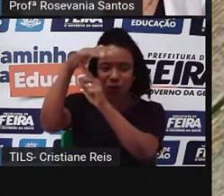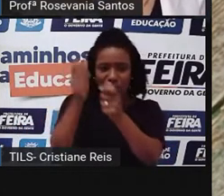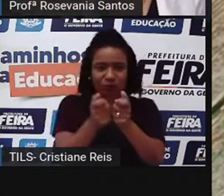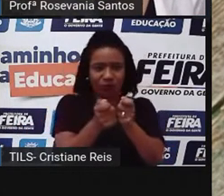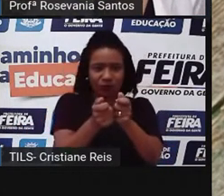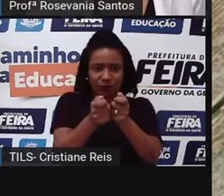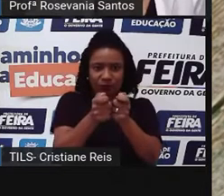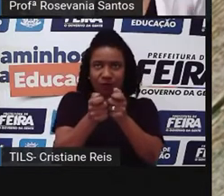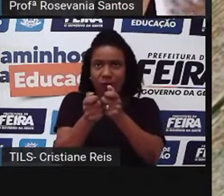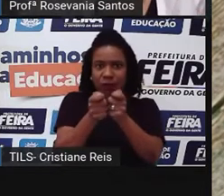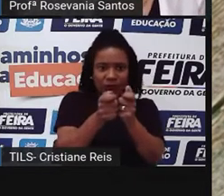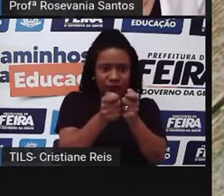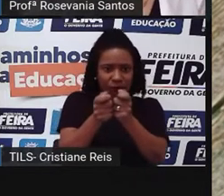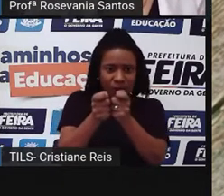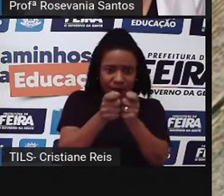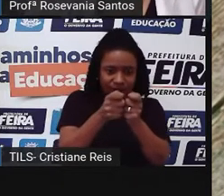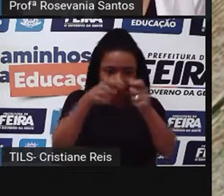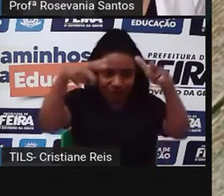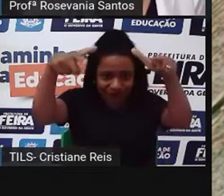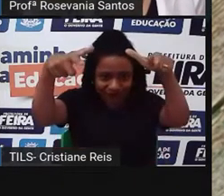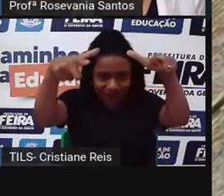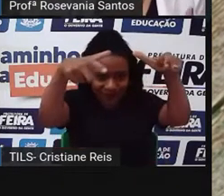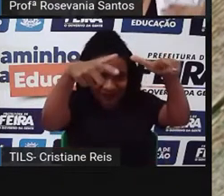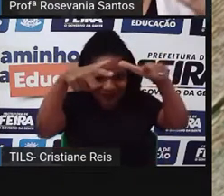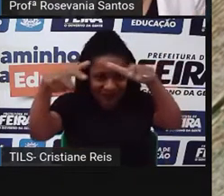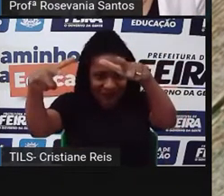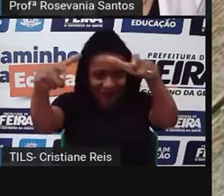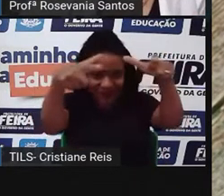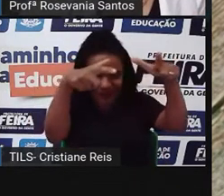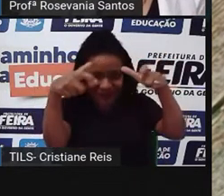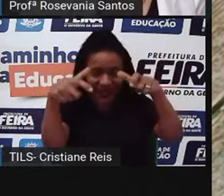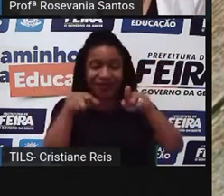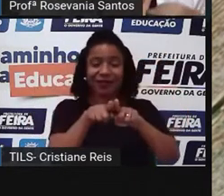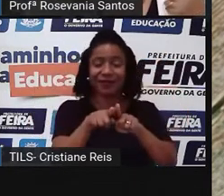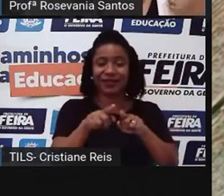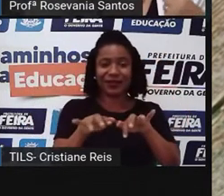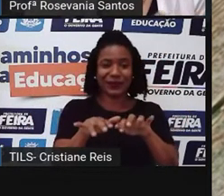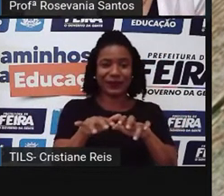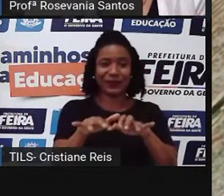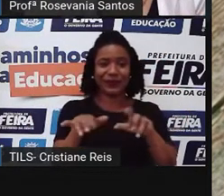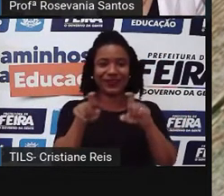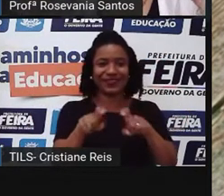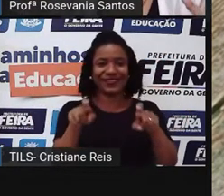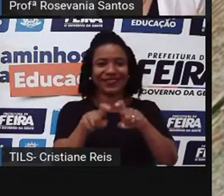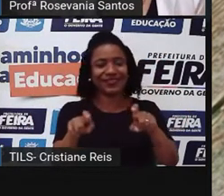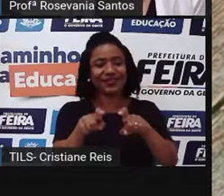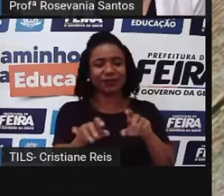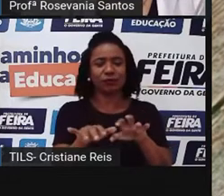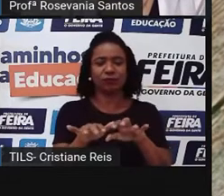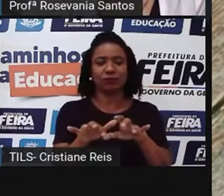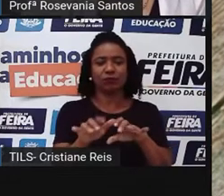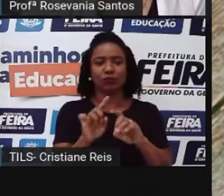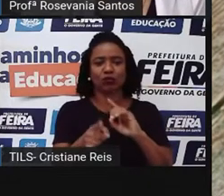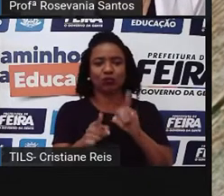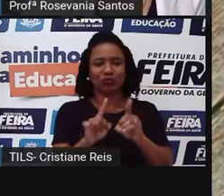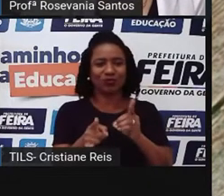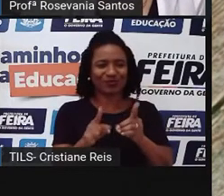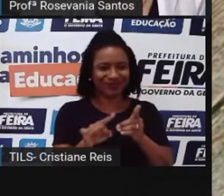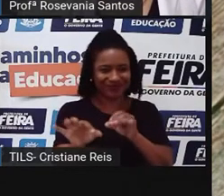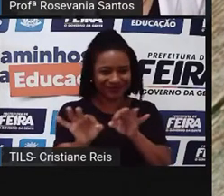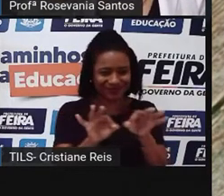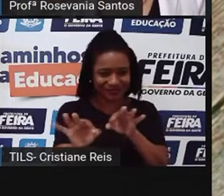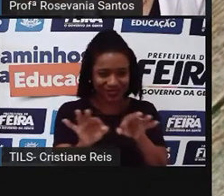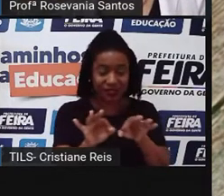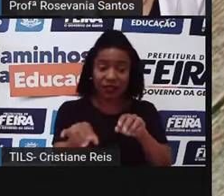Às vezes você nem entra em contato, né? Nem com o vendedor, nem com o comprador. E essas mercadorias, elas chegam até